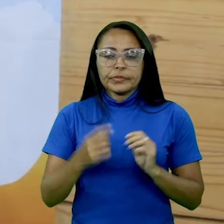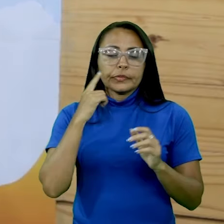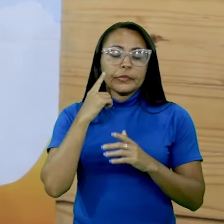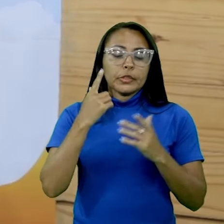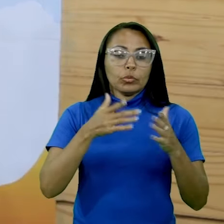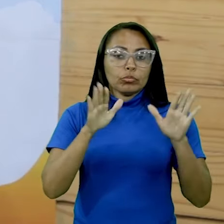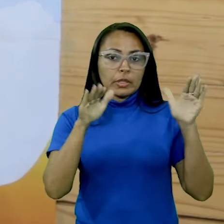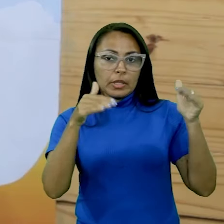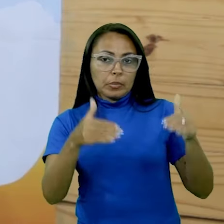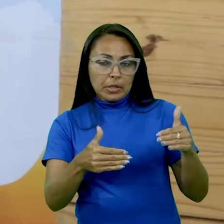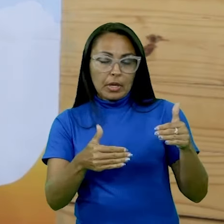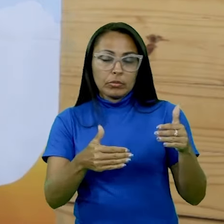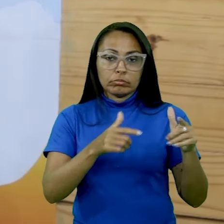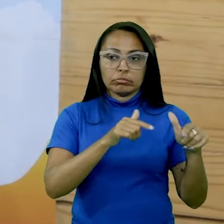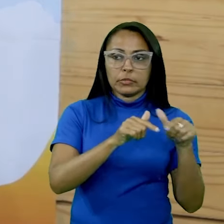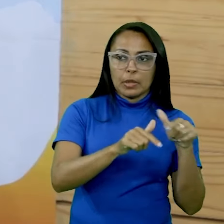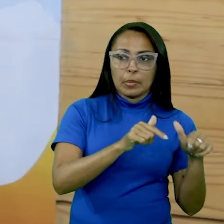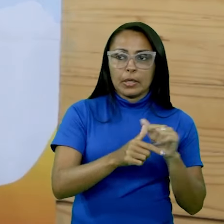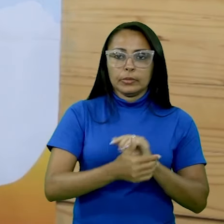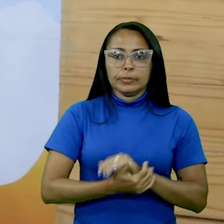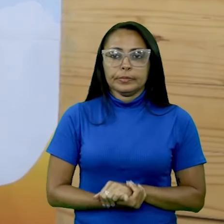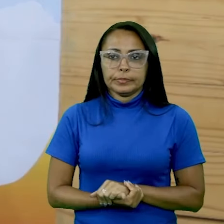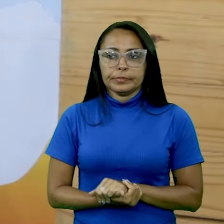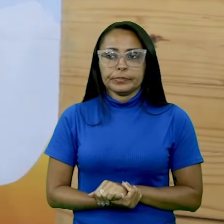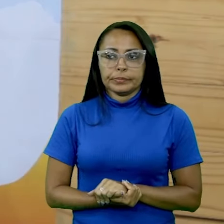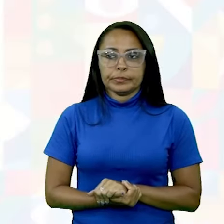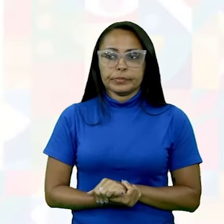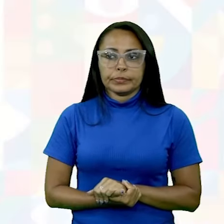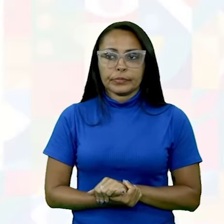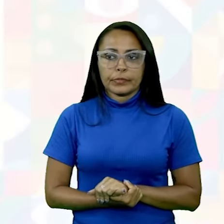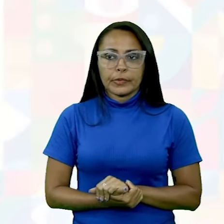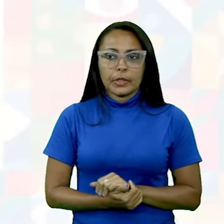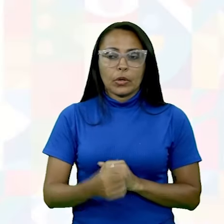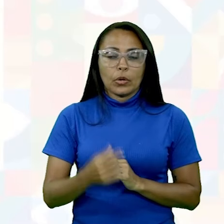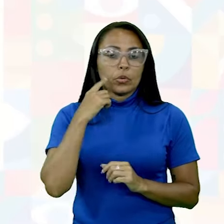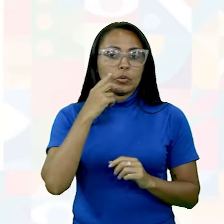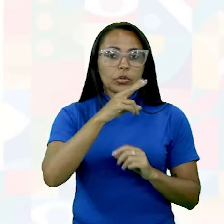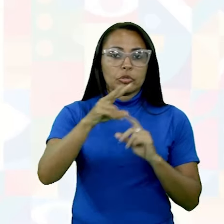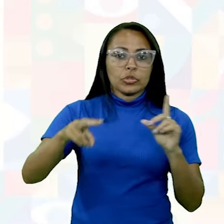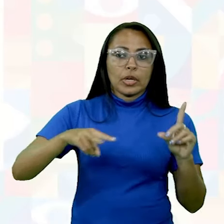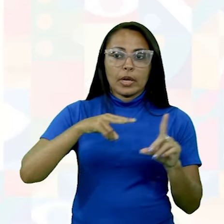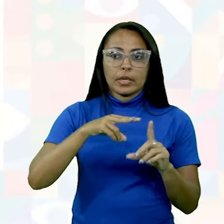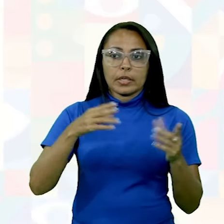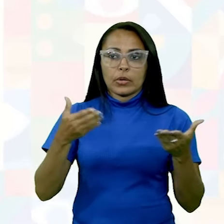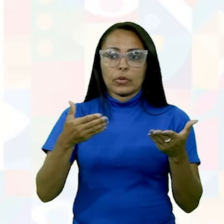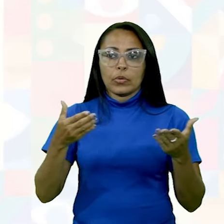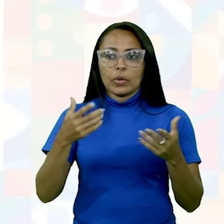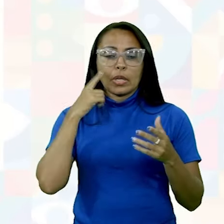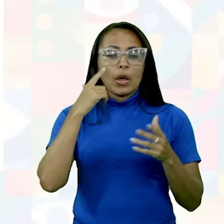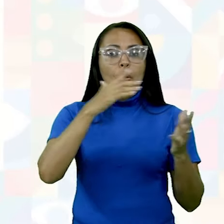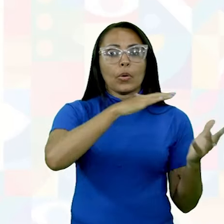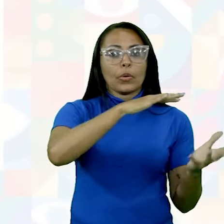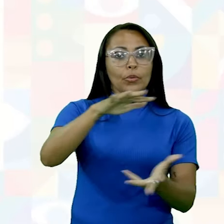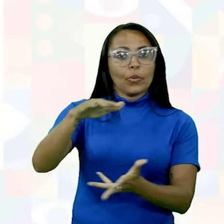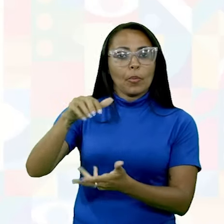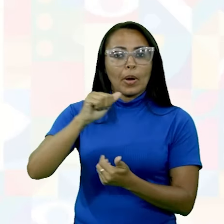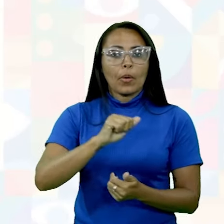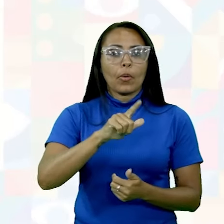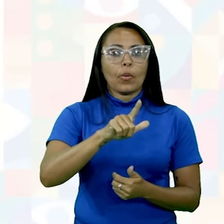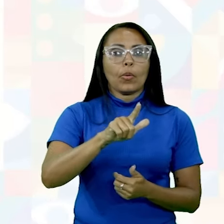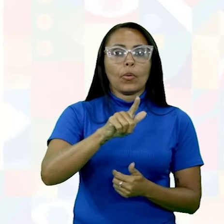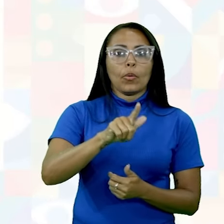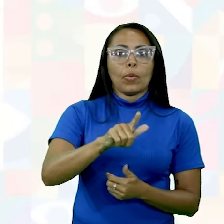determinada atividade. Mais à frente, nós fazemos o destaque agora da logística global, está lá na sua unidade 1.